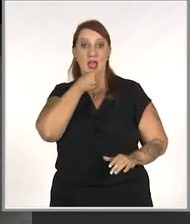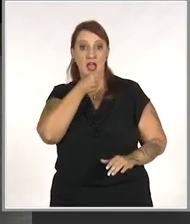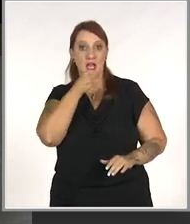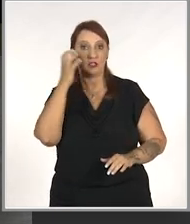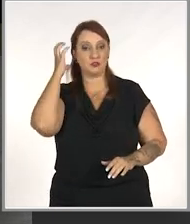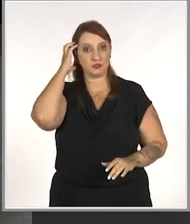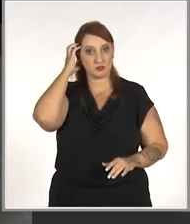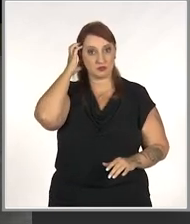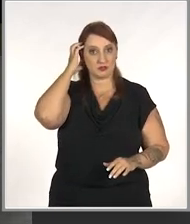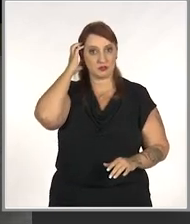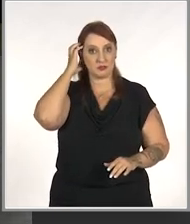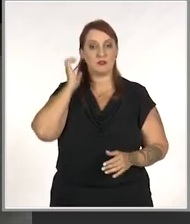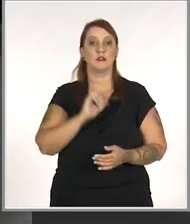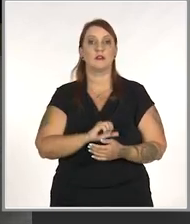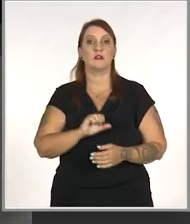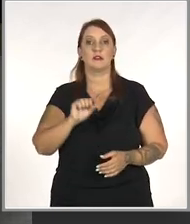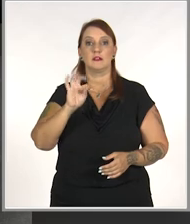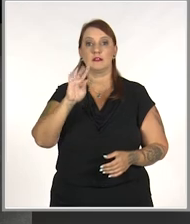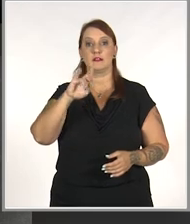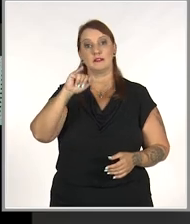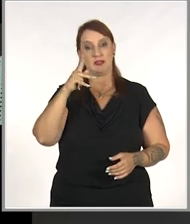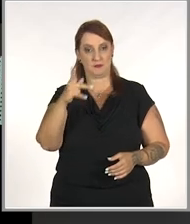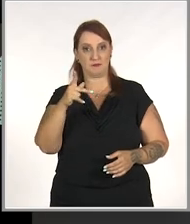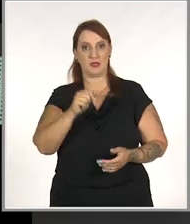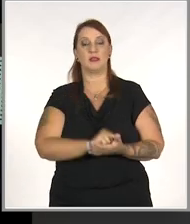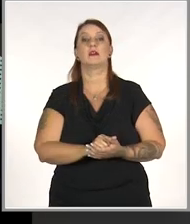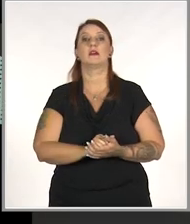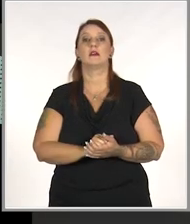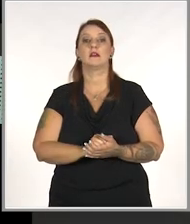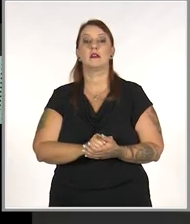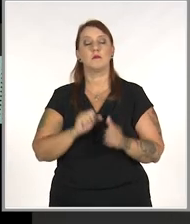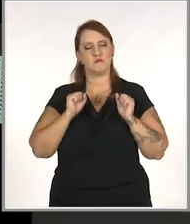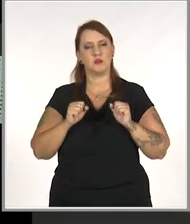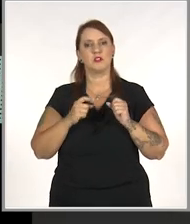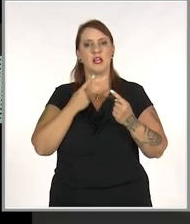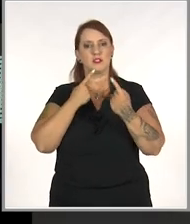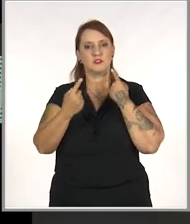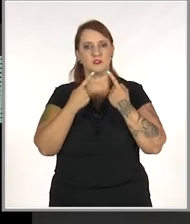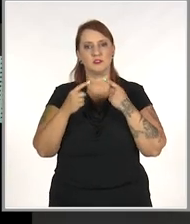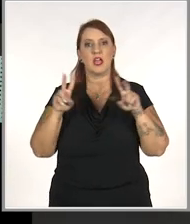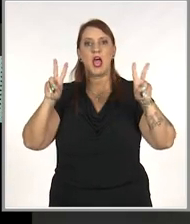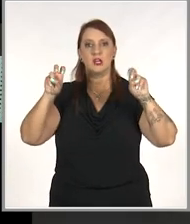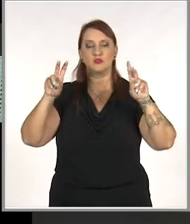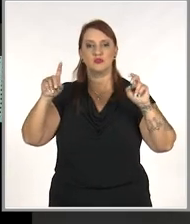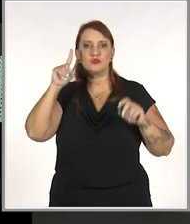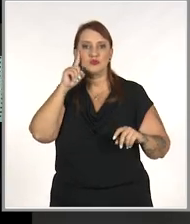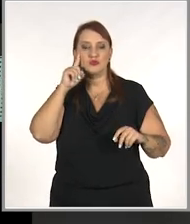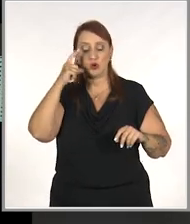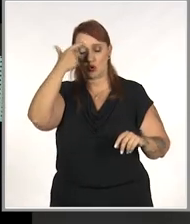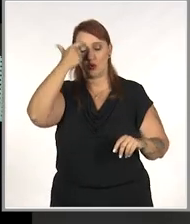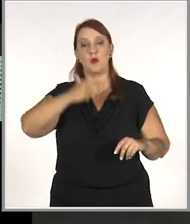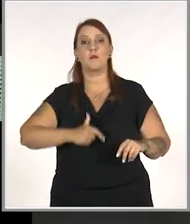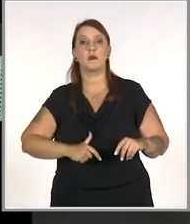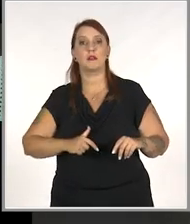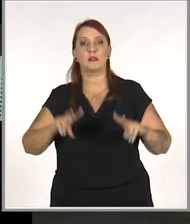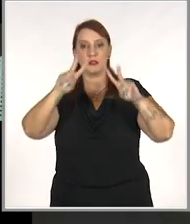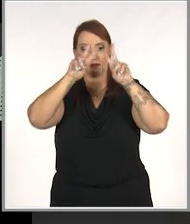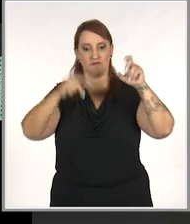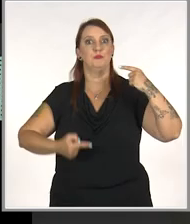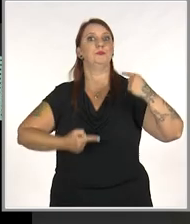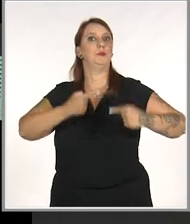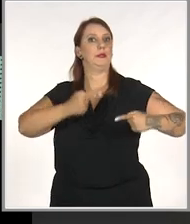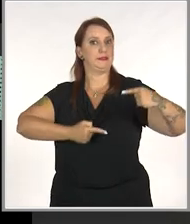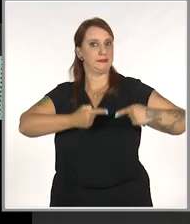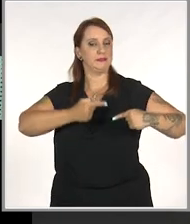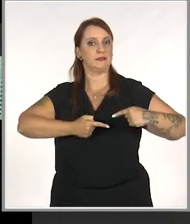rádio na Eldorado FM, com a marca Trip. Era um espaço para discutir assuntos do cotidiano, comportamento e temas